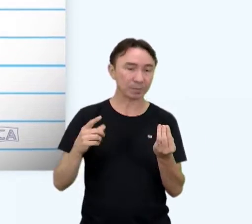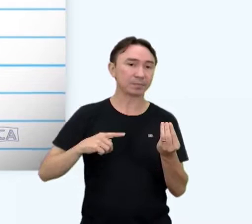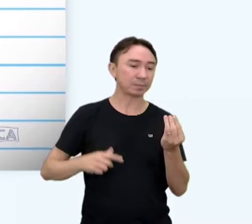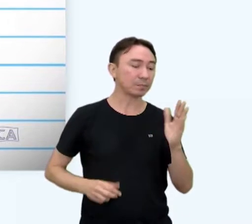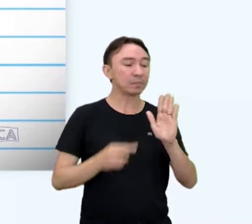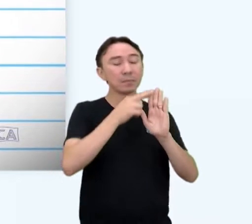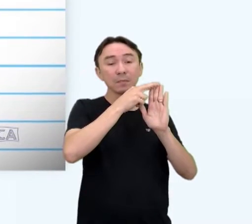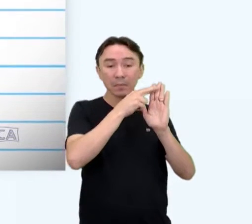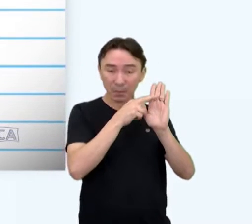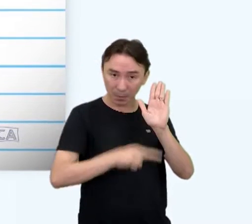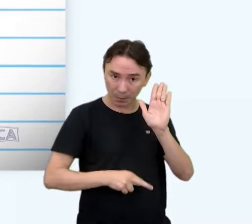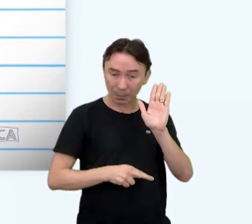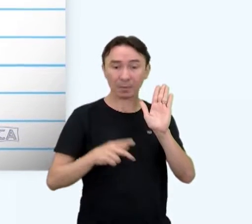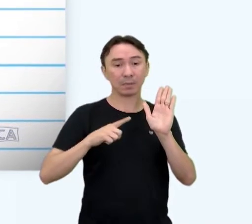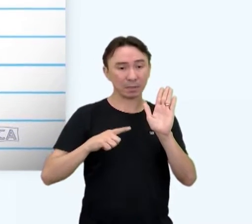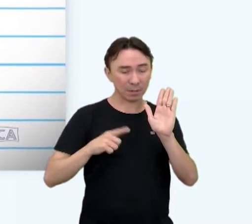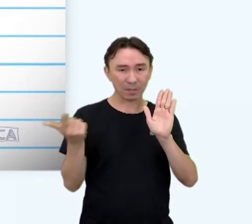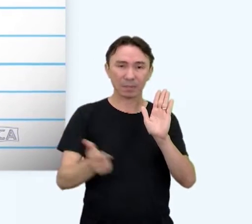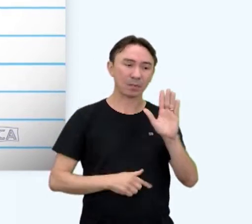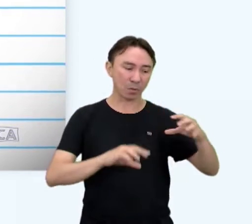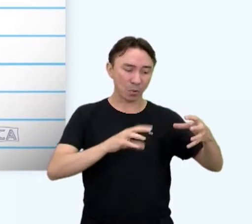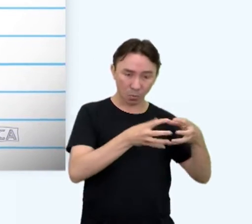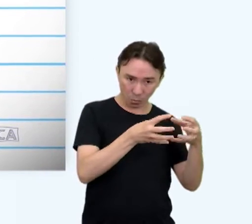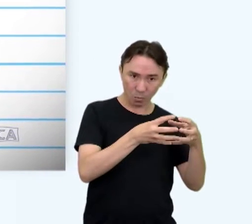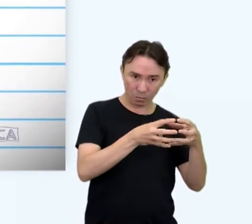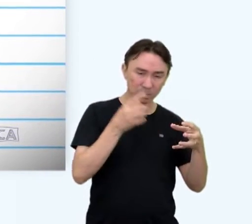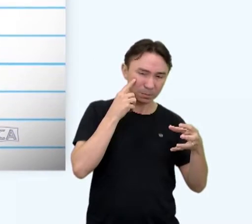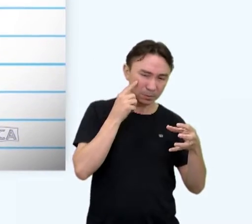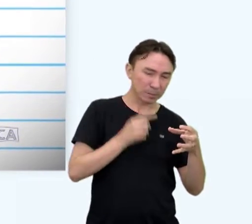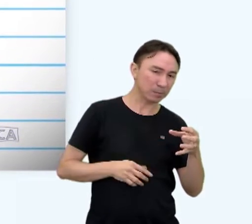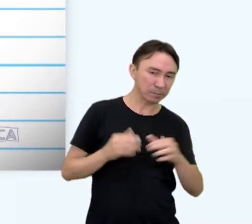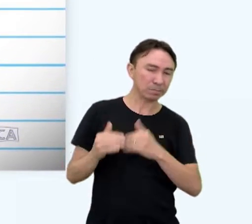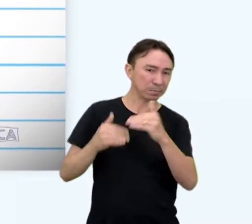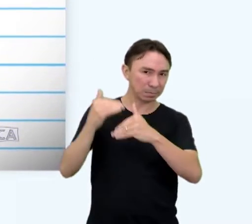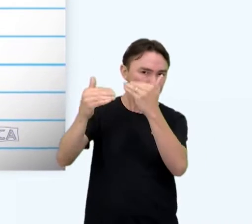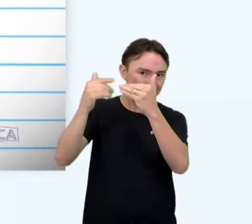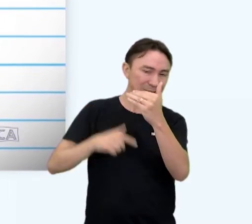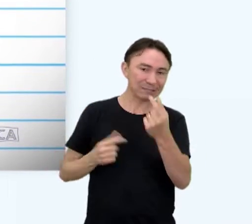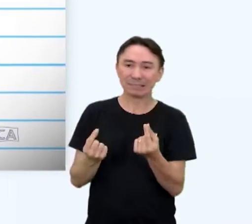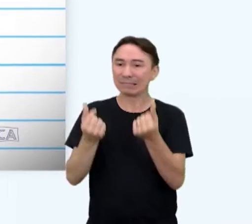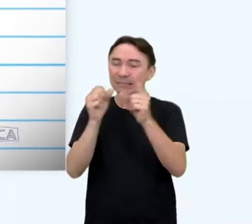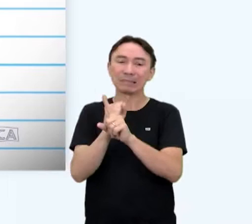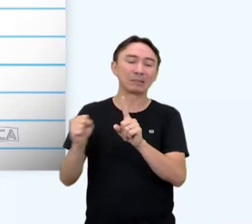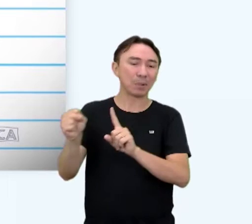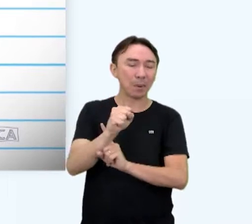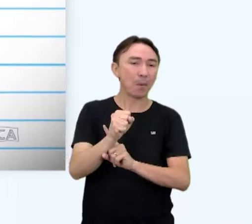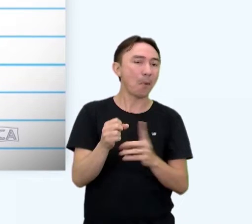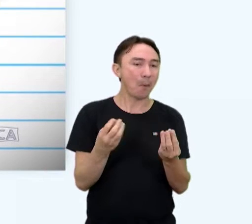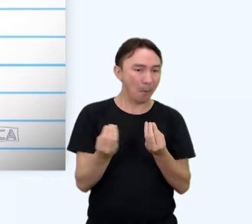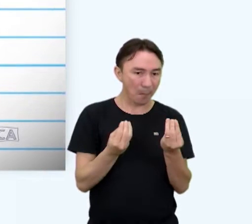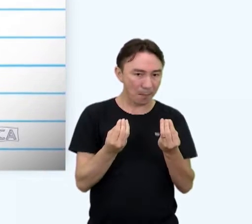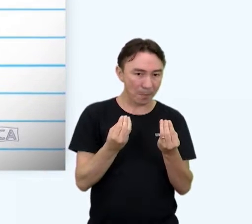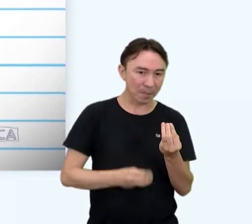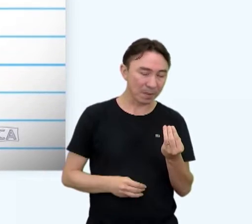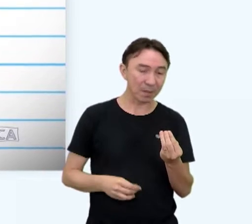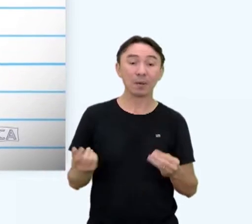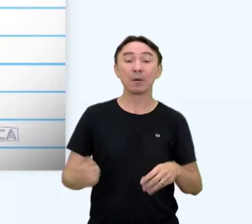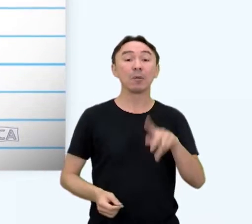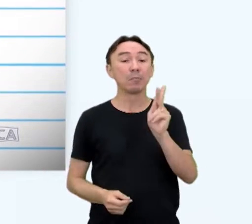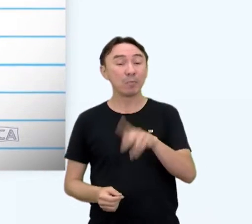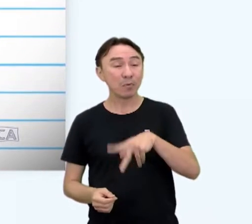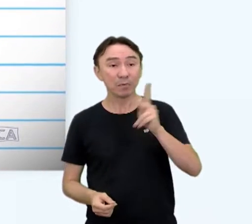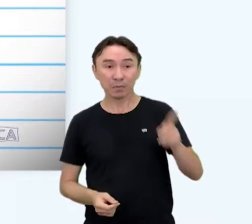comitê técnico do Conselho de Desenvolvimento Econômico e Social da Presidência da República, a remuneração média dos professores